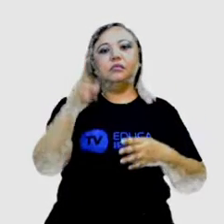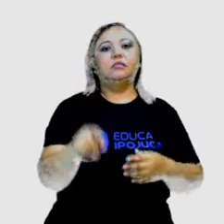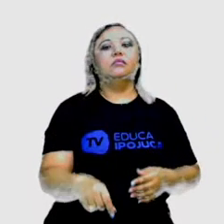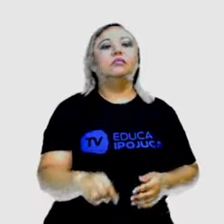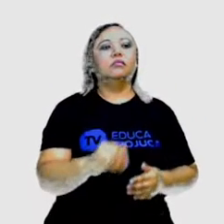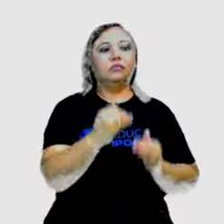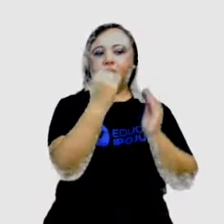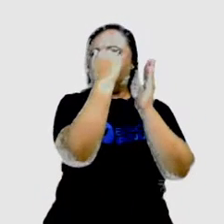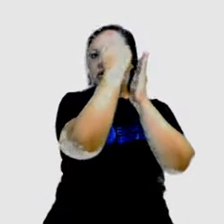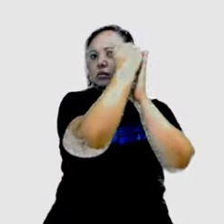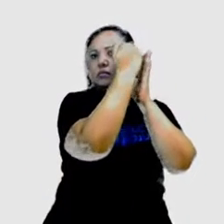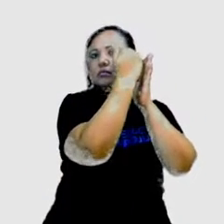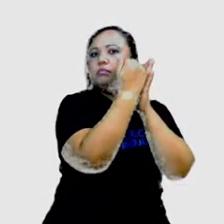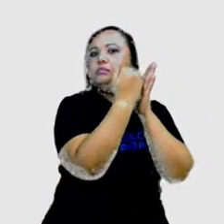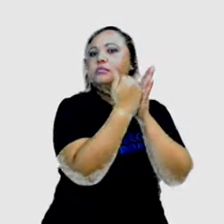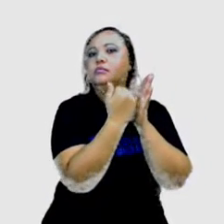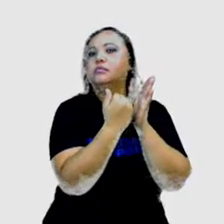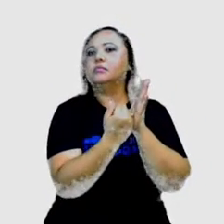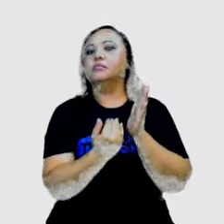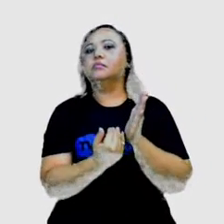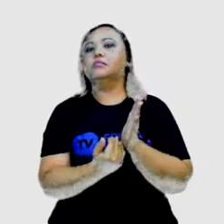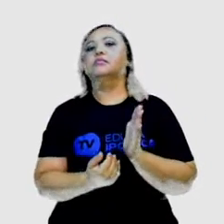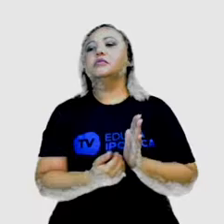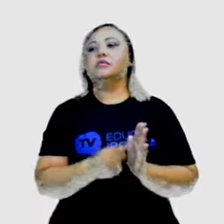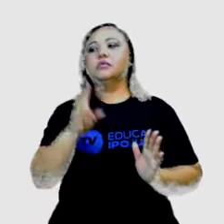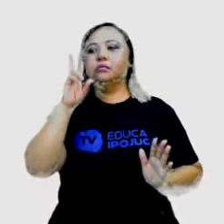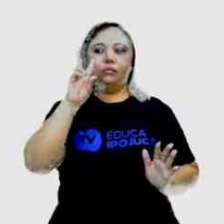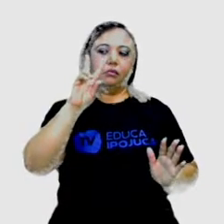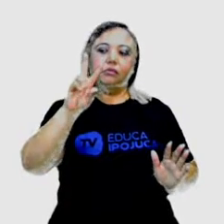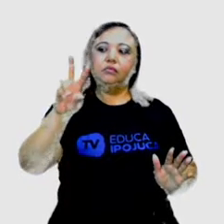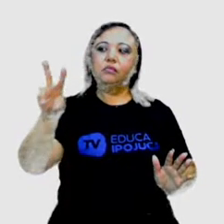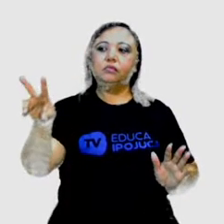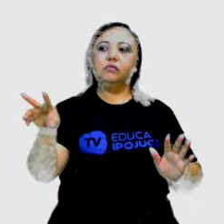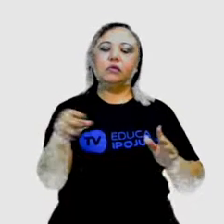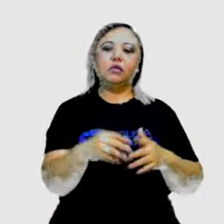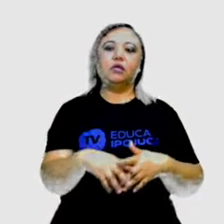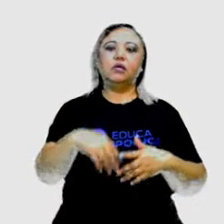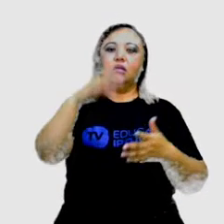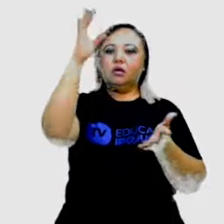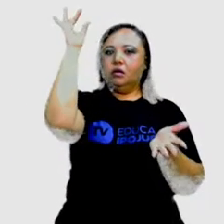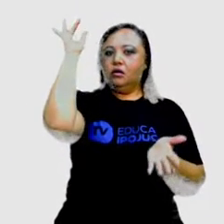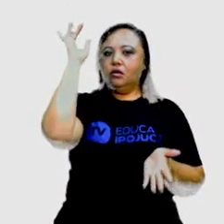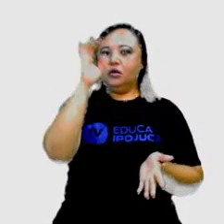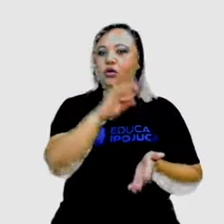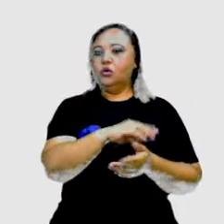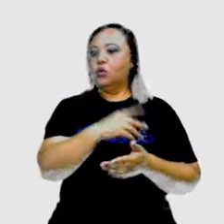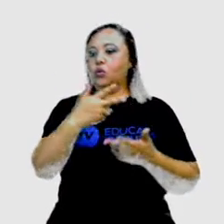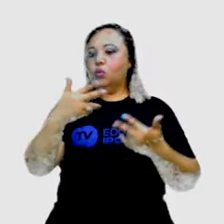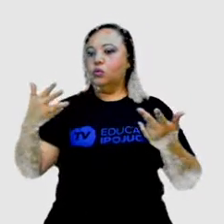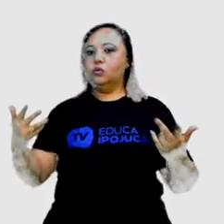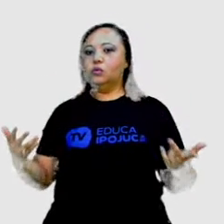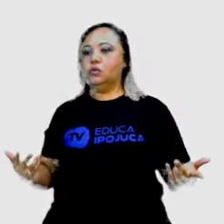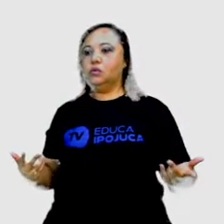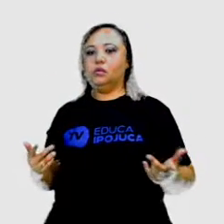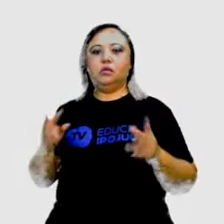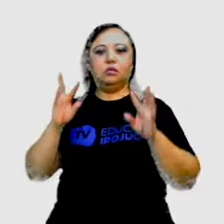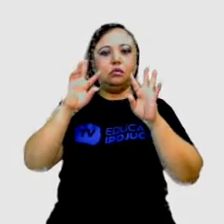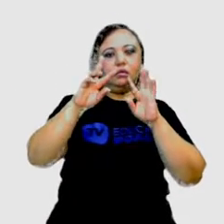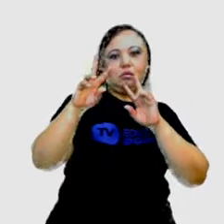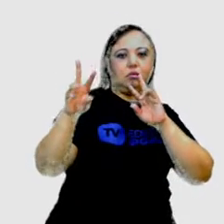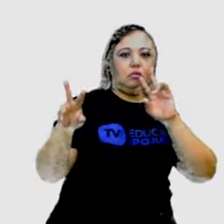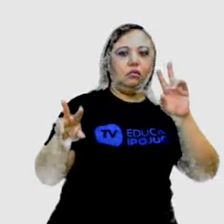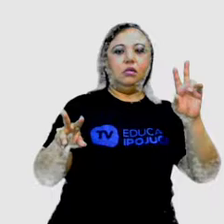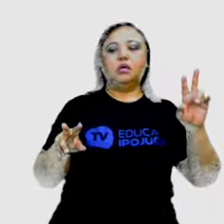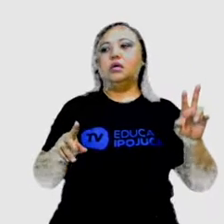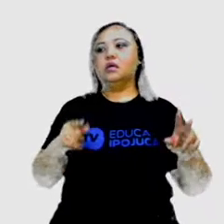configurador, do que assimilamos da nossa realidade. Então, quando você, às vezes, a professora diz assim, vamos fazer